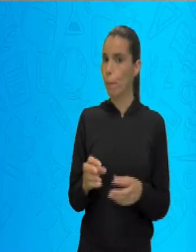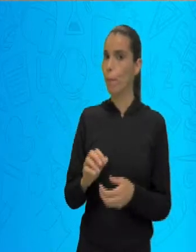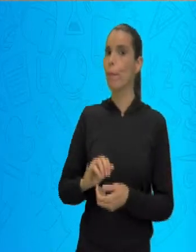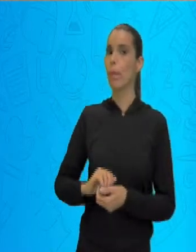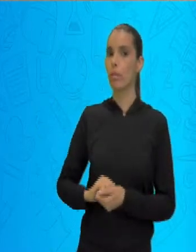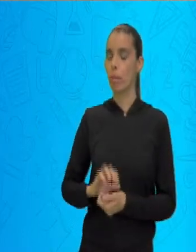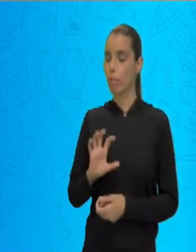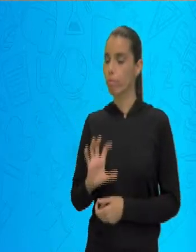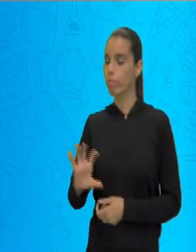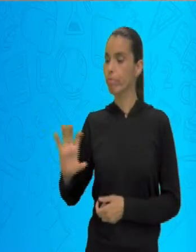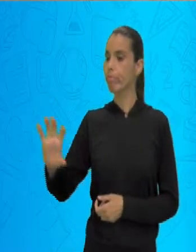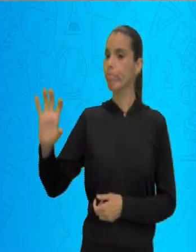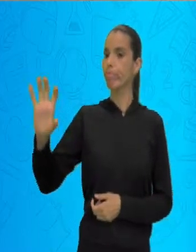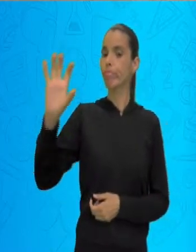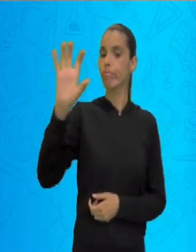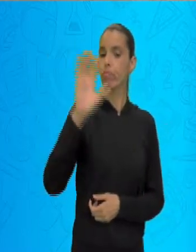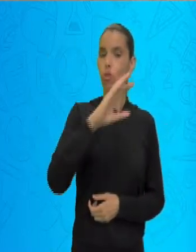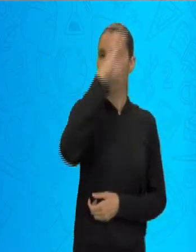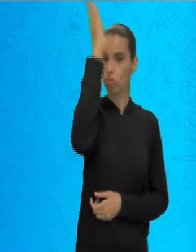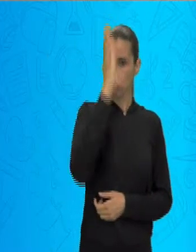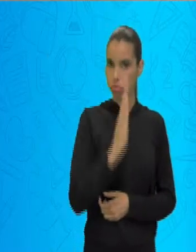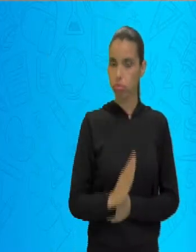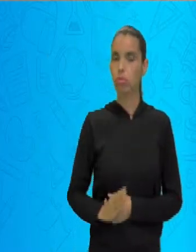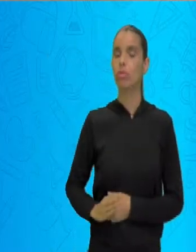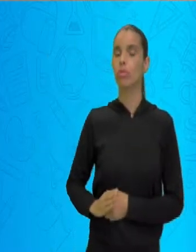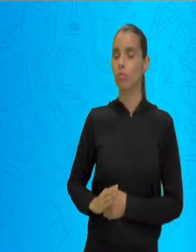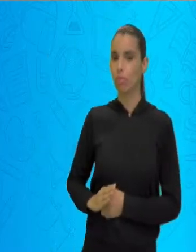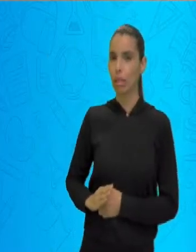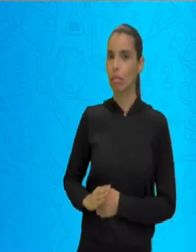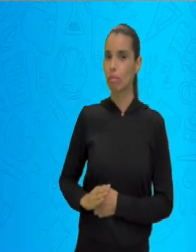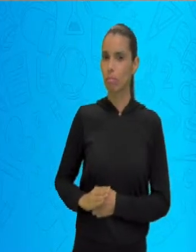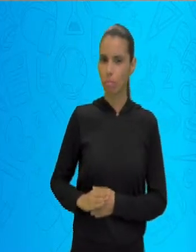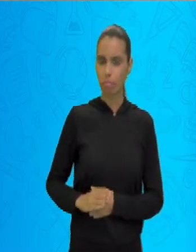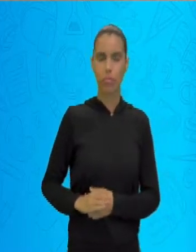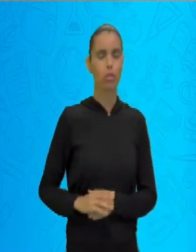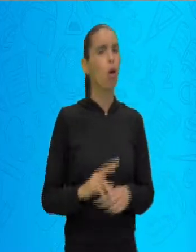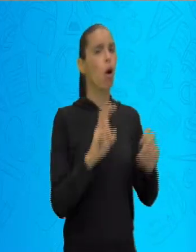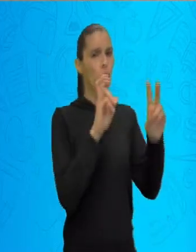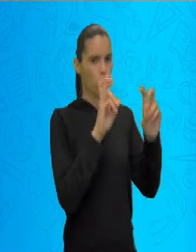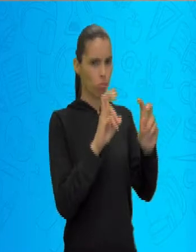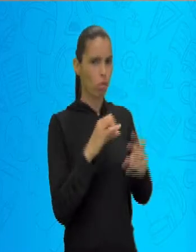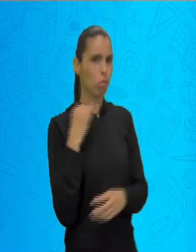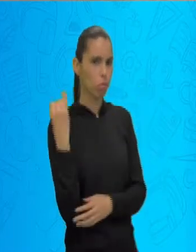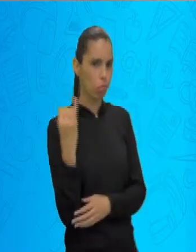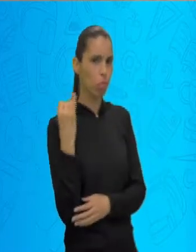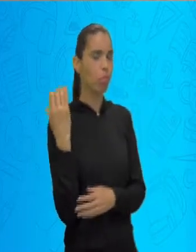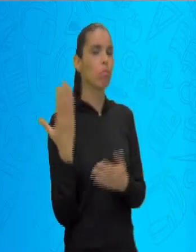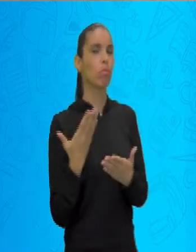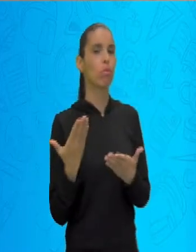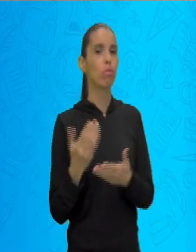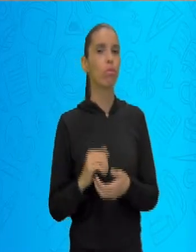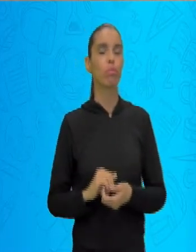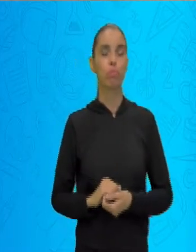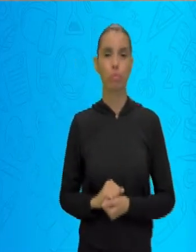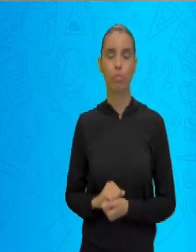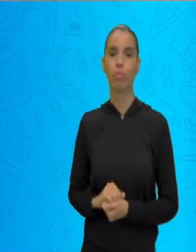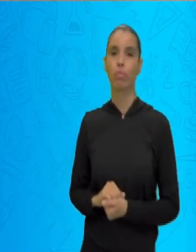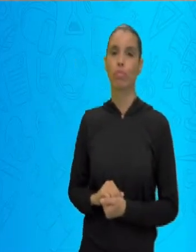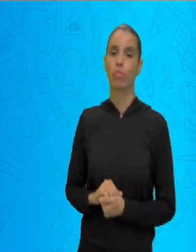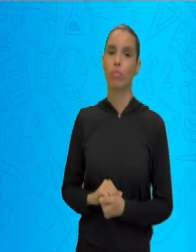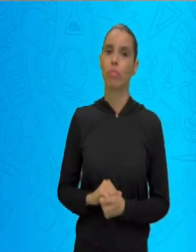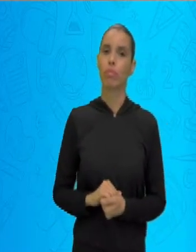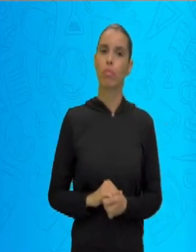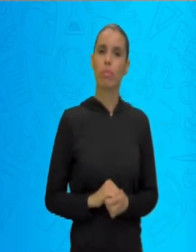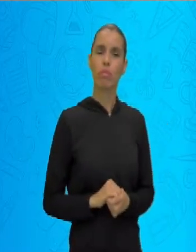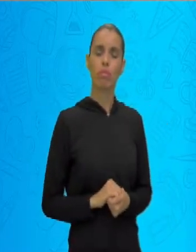Regionalização do Brasil. É, o tema da nossa matéria. É verdade? E